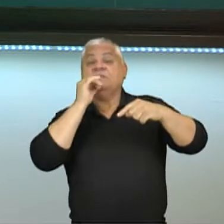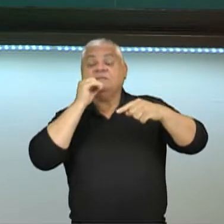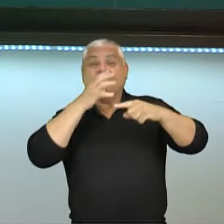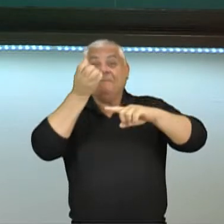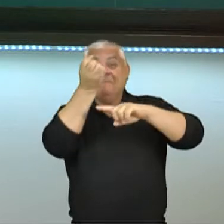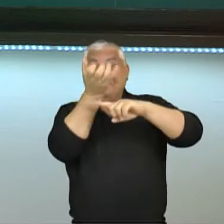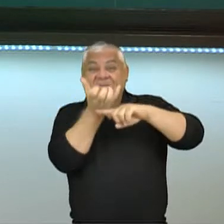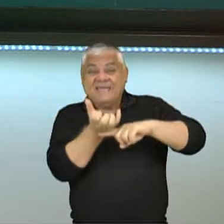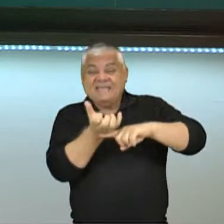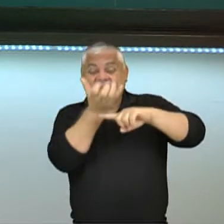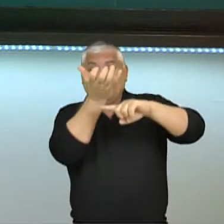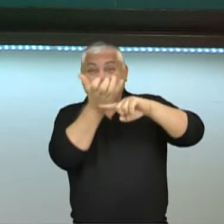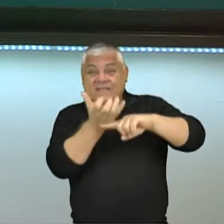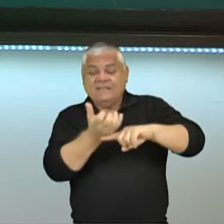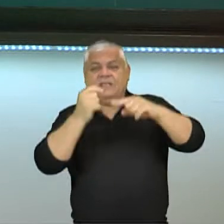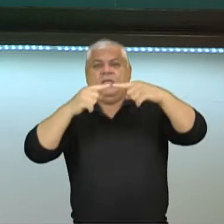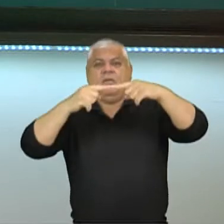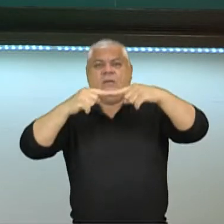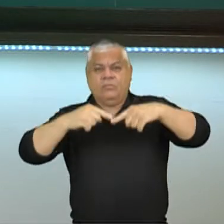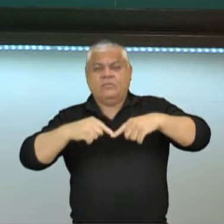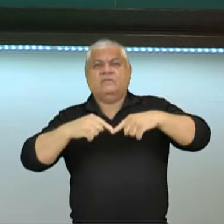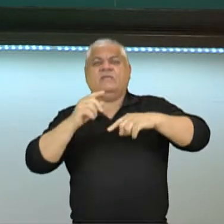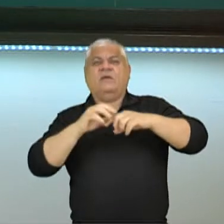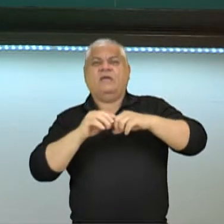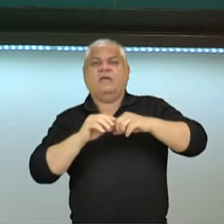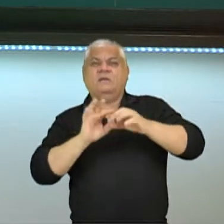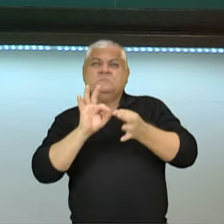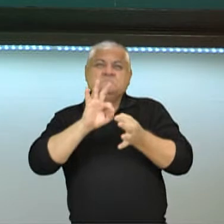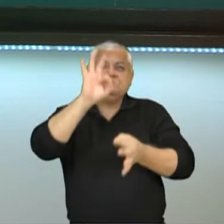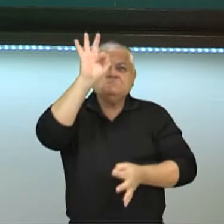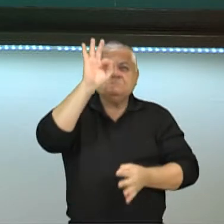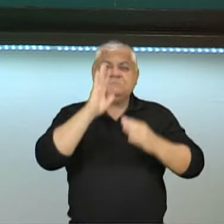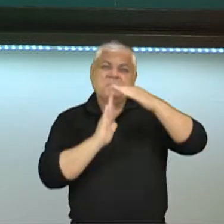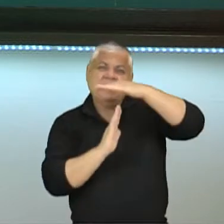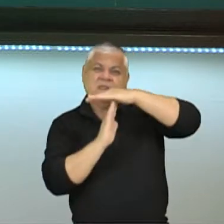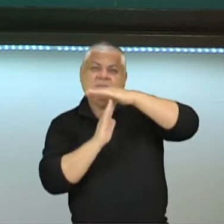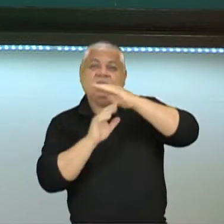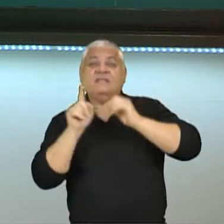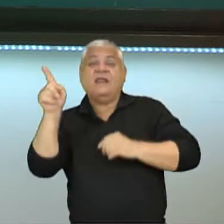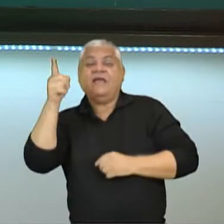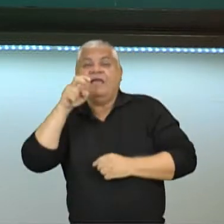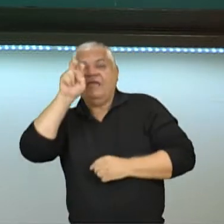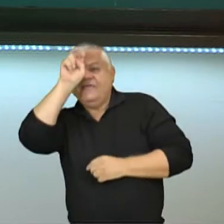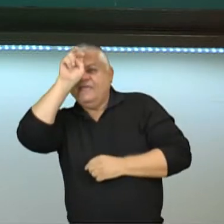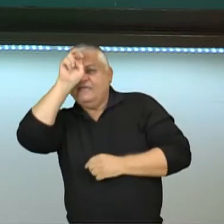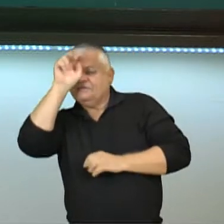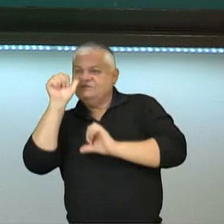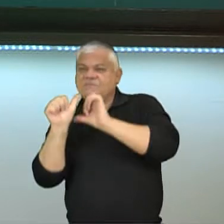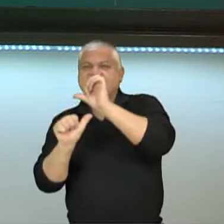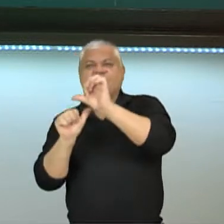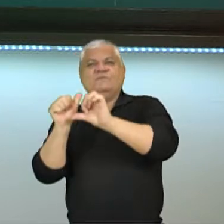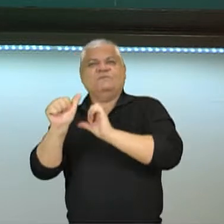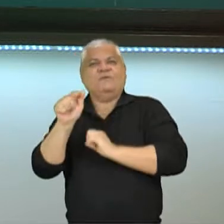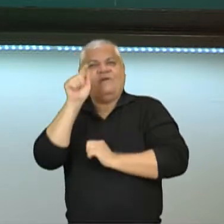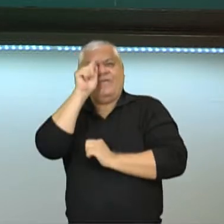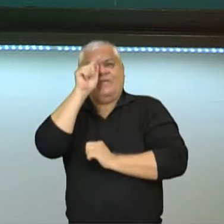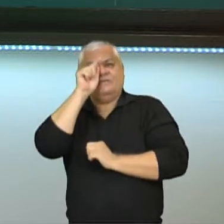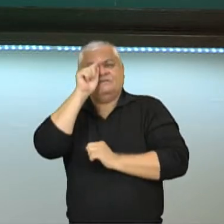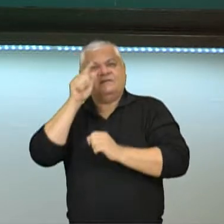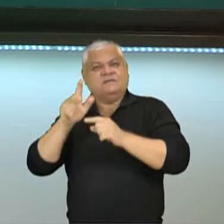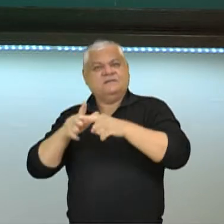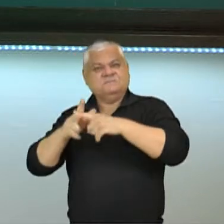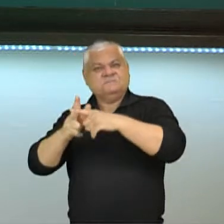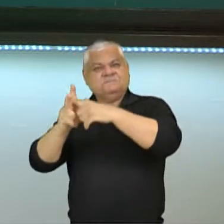é que fazia com que as construções não fossem tão altas. Eram reforçados o padrão egípcio, no qual o grego fez com que ficasse melhor com a